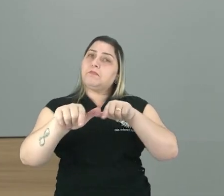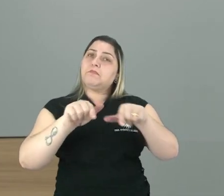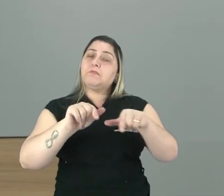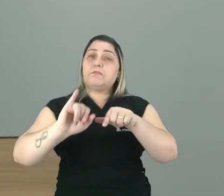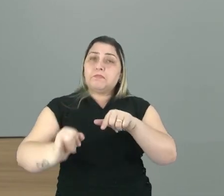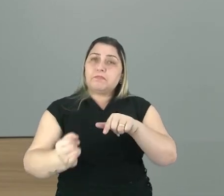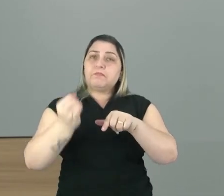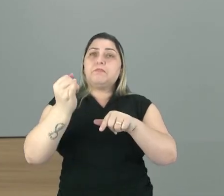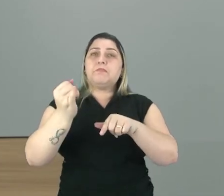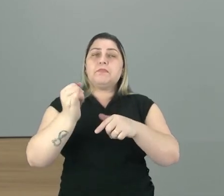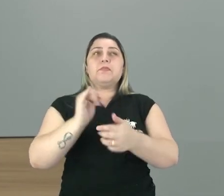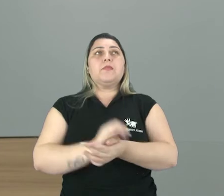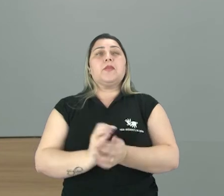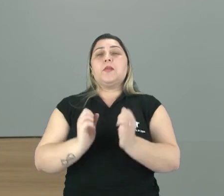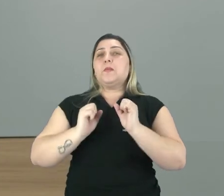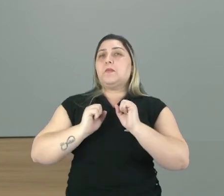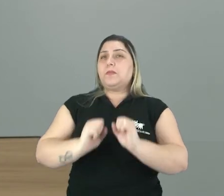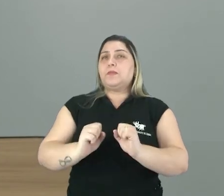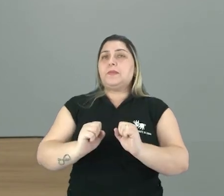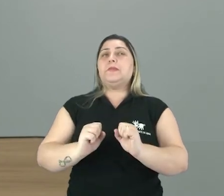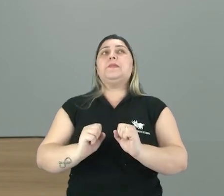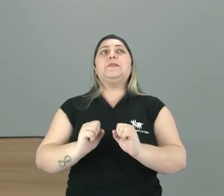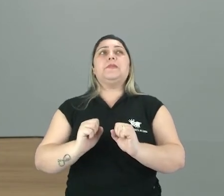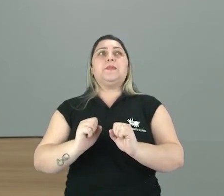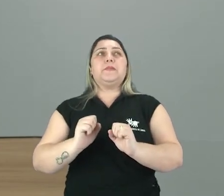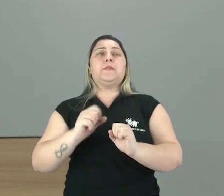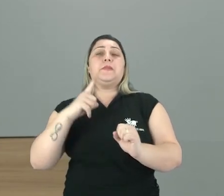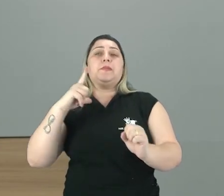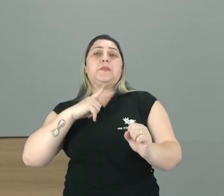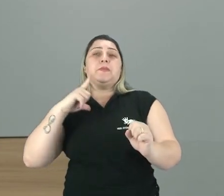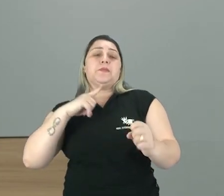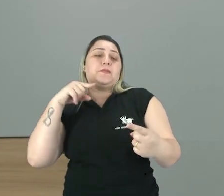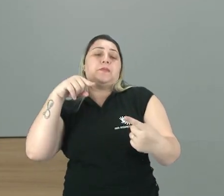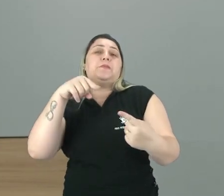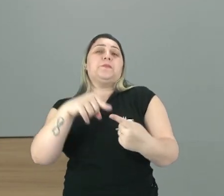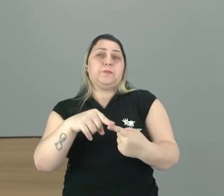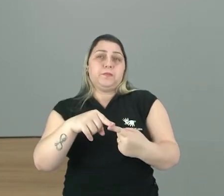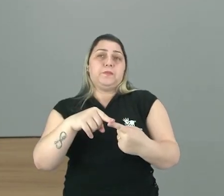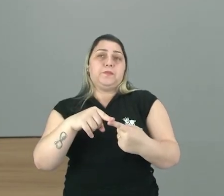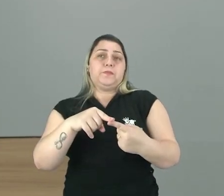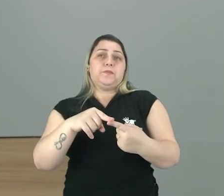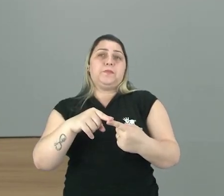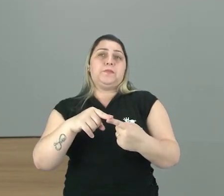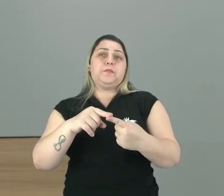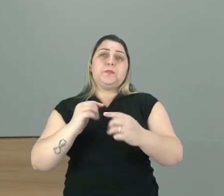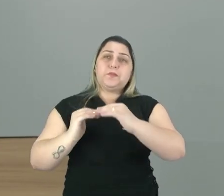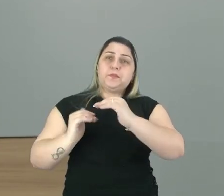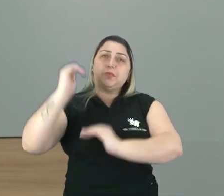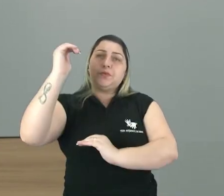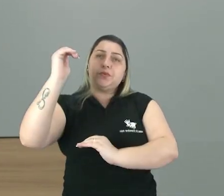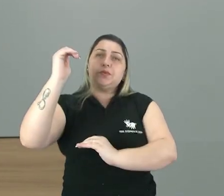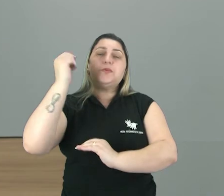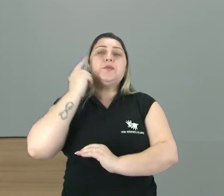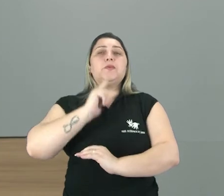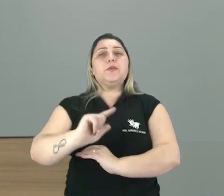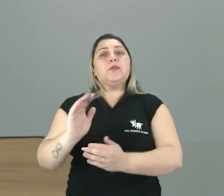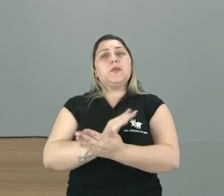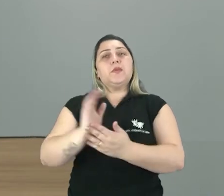Uma melhor oportunidade. Né. Para poder eles. Como é que eu posso. Ter sucesso. Né. Avançar. E conseguir alguns